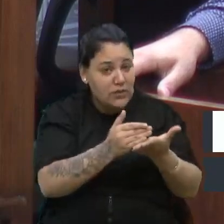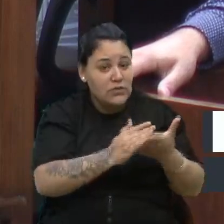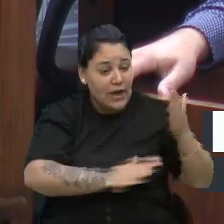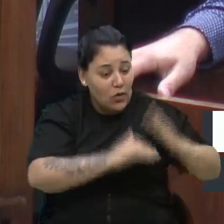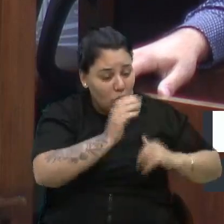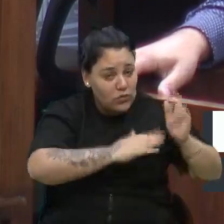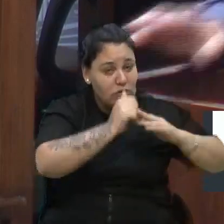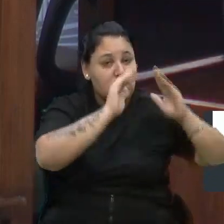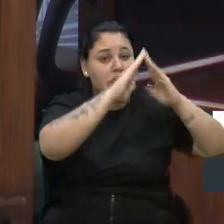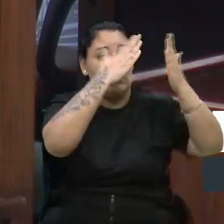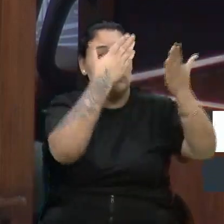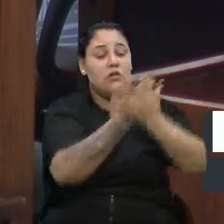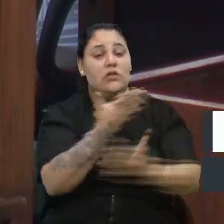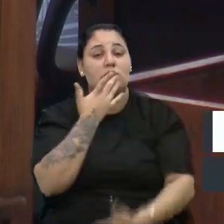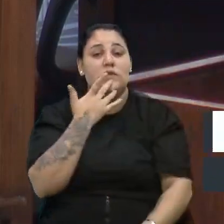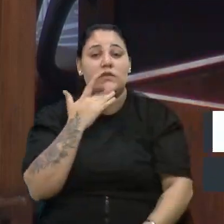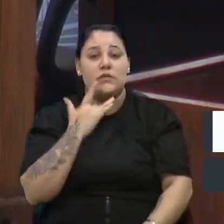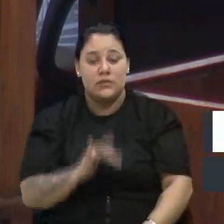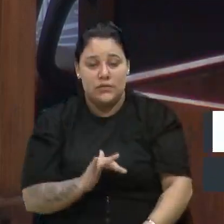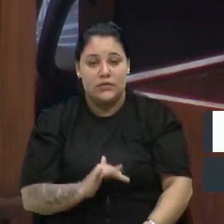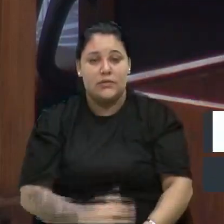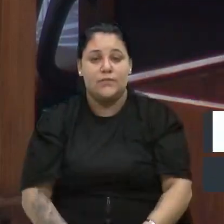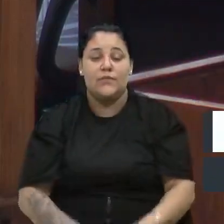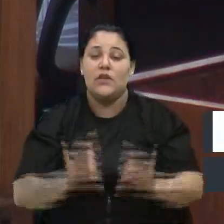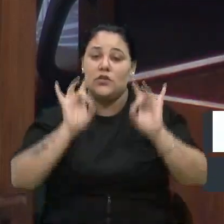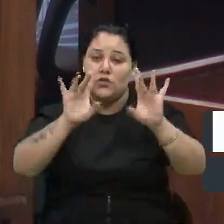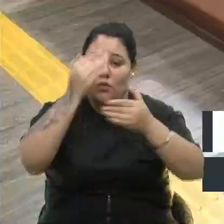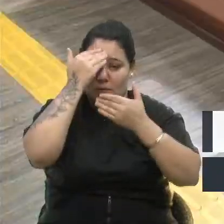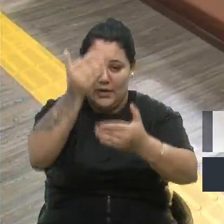Escola de Educação Infantil do Belo Horizonte. Era isso. Obrigado. Obrigado.